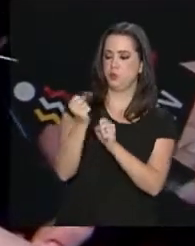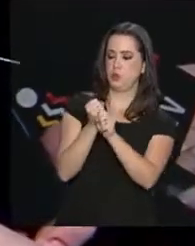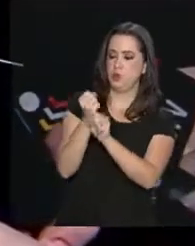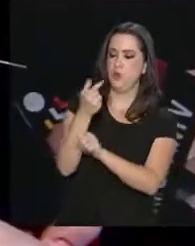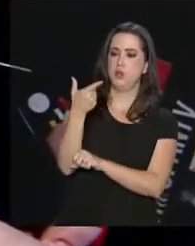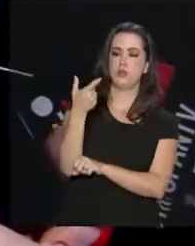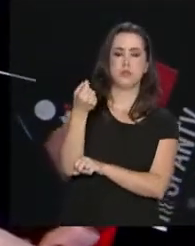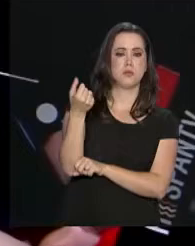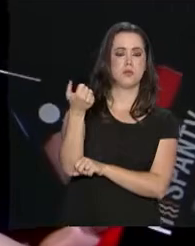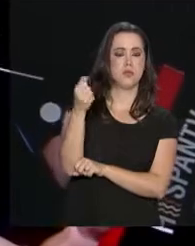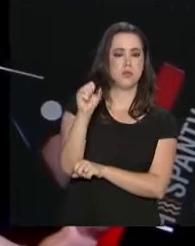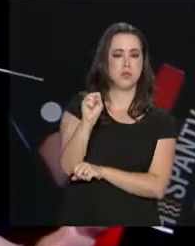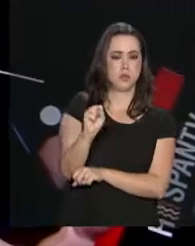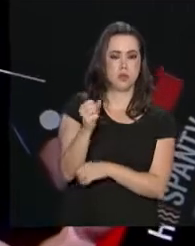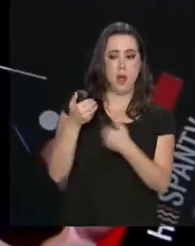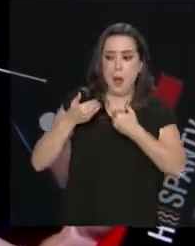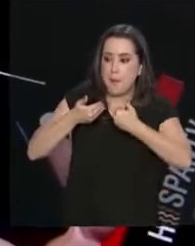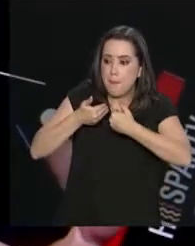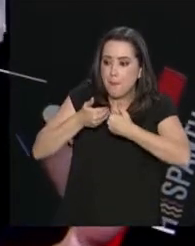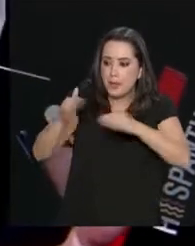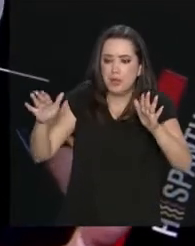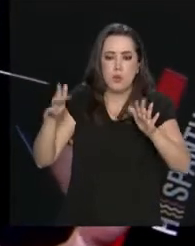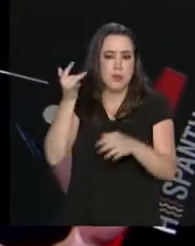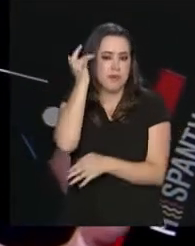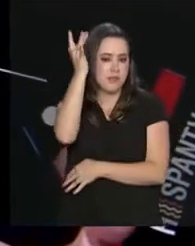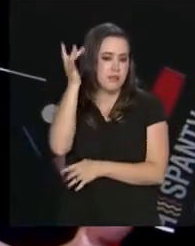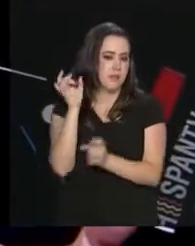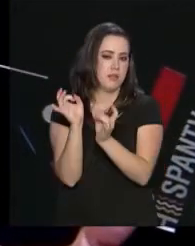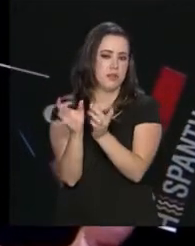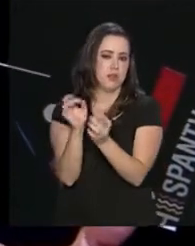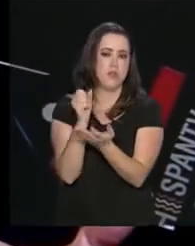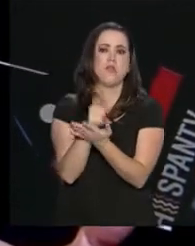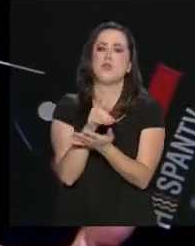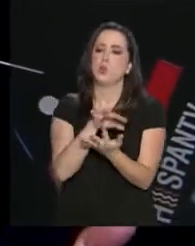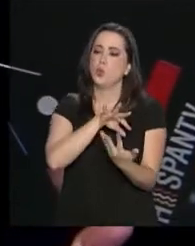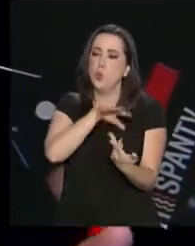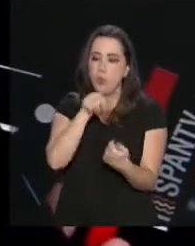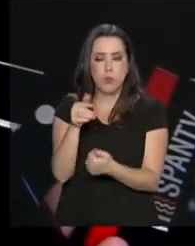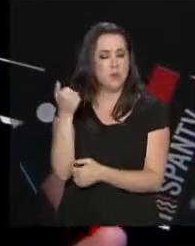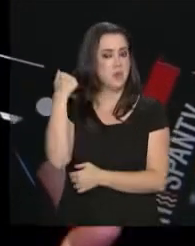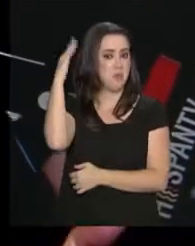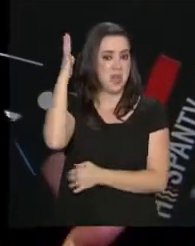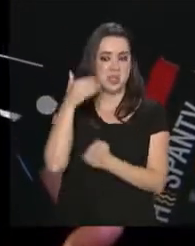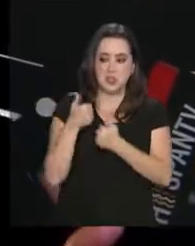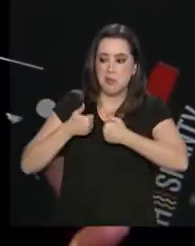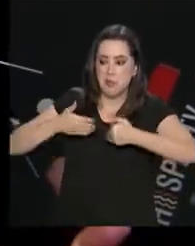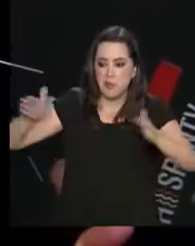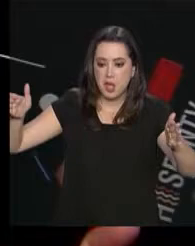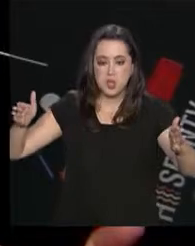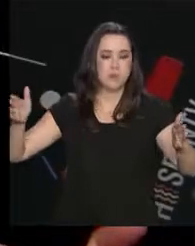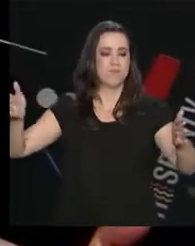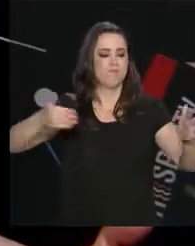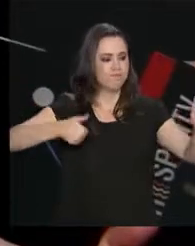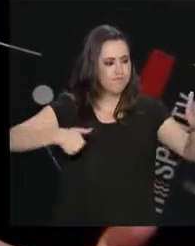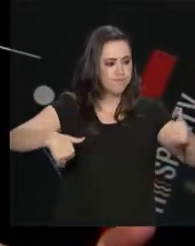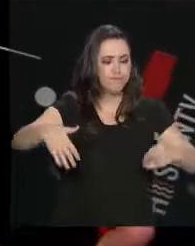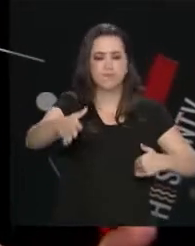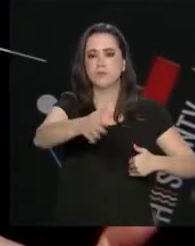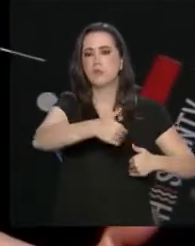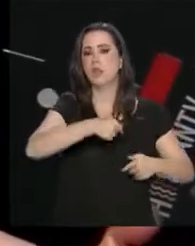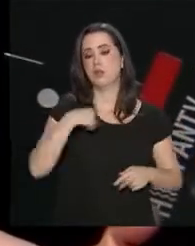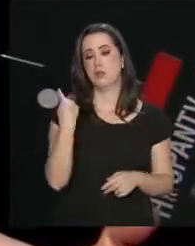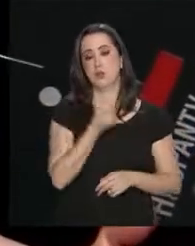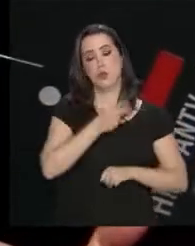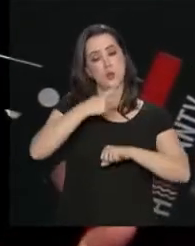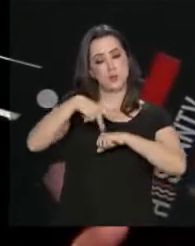mais abriu para a facilitação de comércio em todo o mundo. Esta é uma coisa importante para o nosso país e,